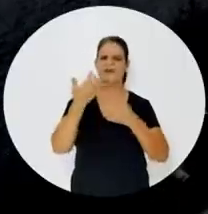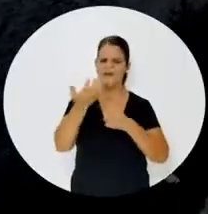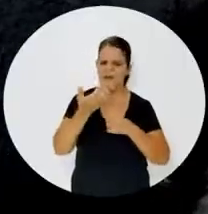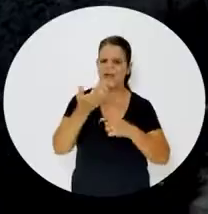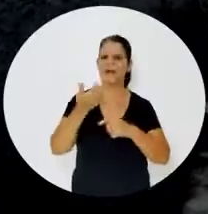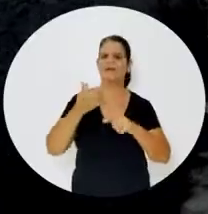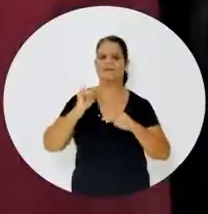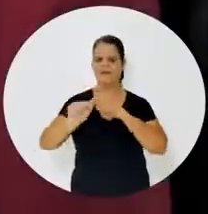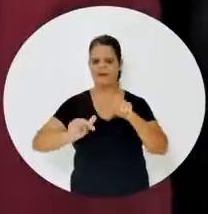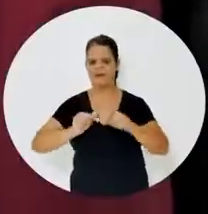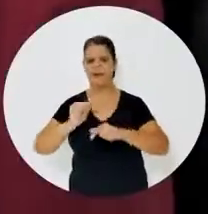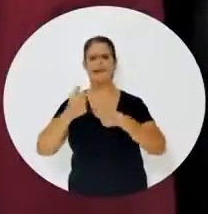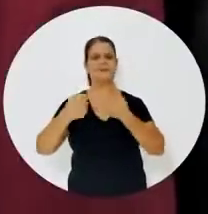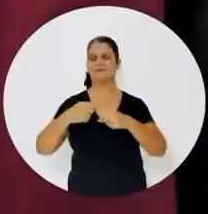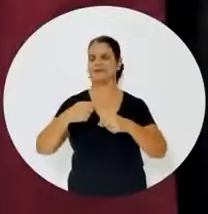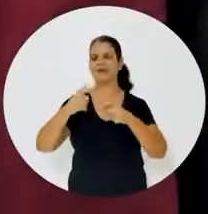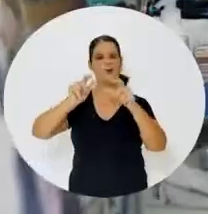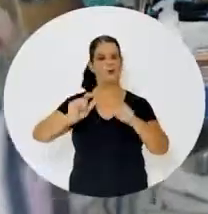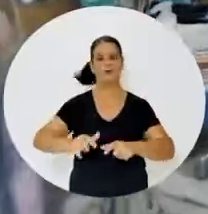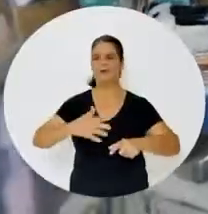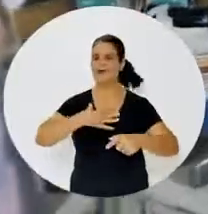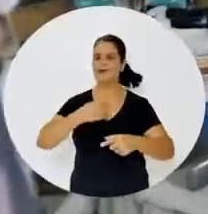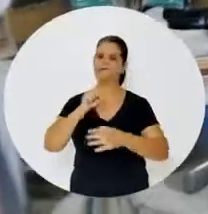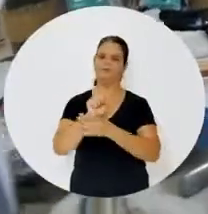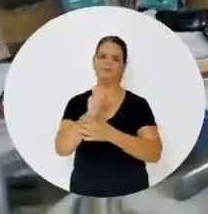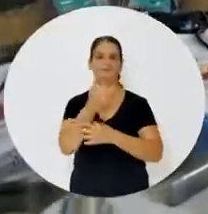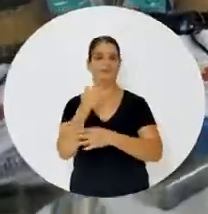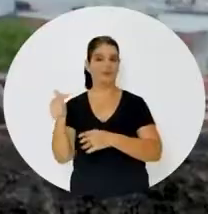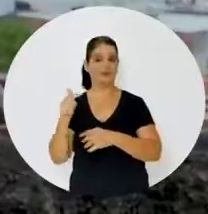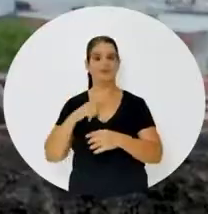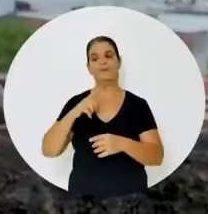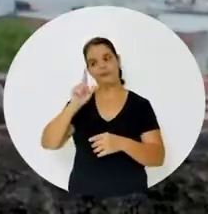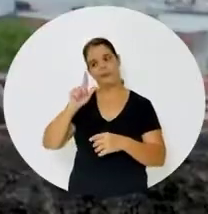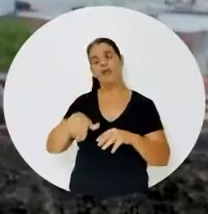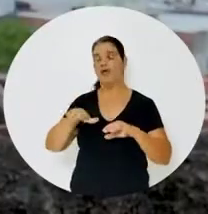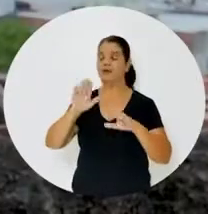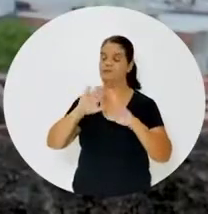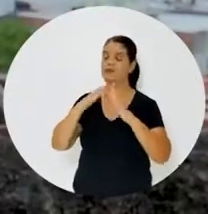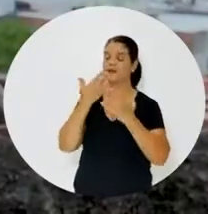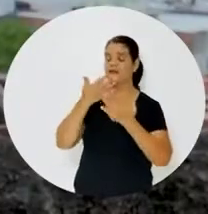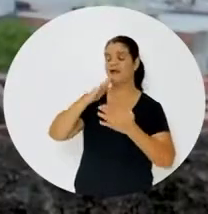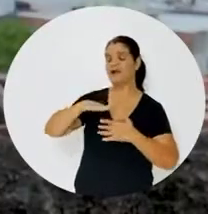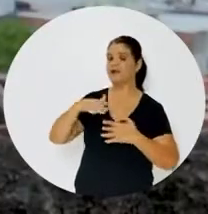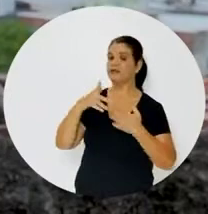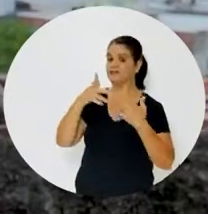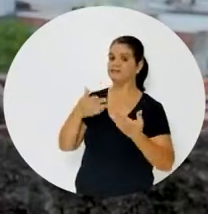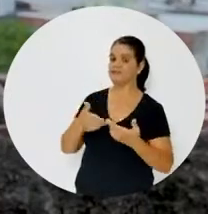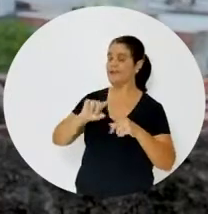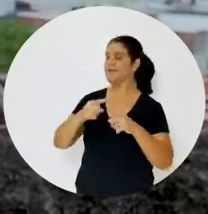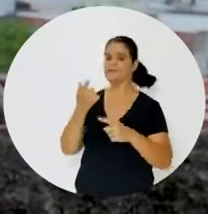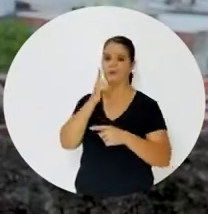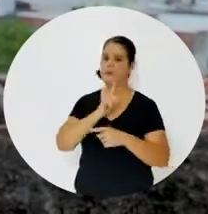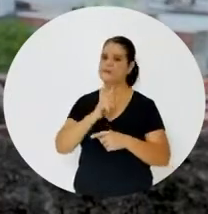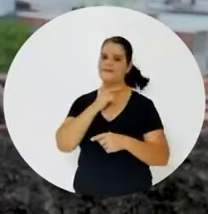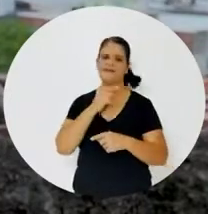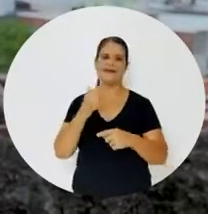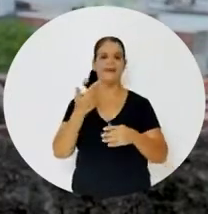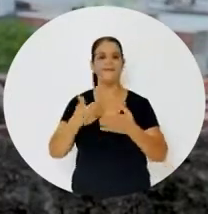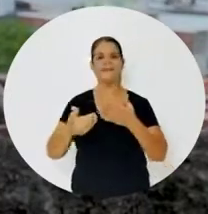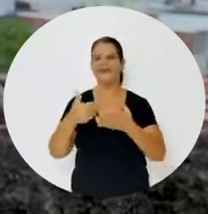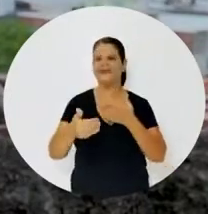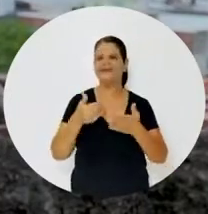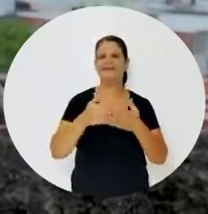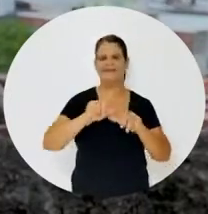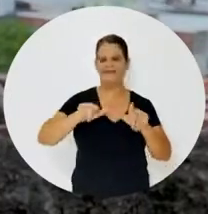precisa trabalhar não tem um lugar pra deixar seus filhos com segurança. Era pra estar na creche, né? Mas não consegui, não. Porque eu perdi